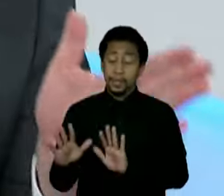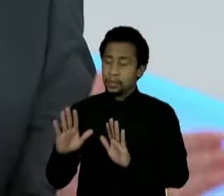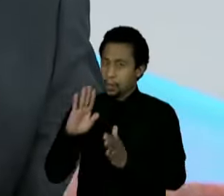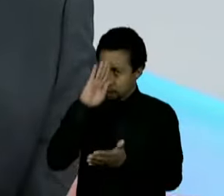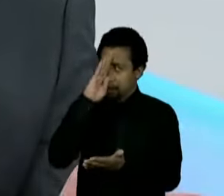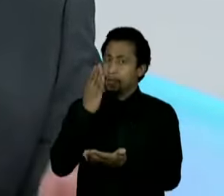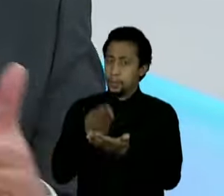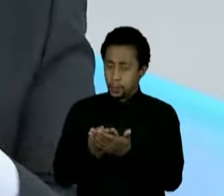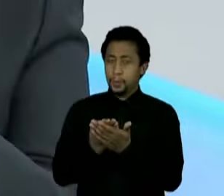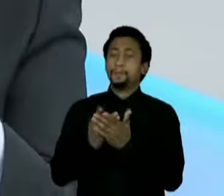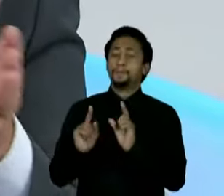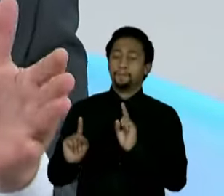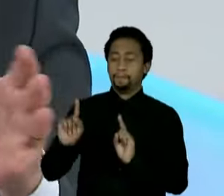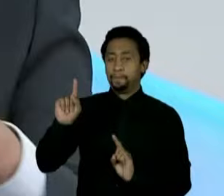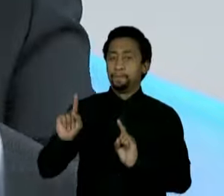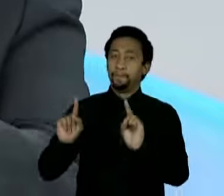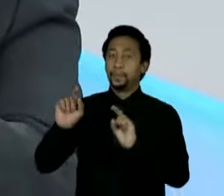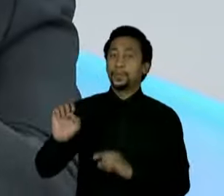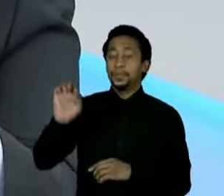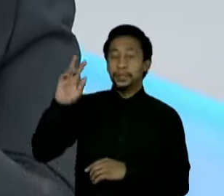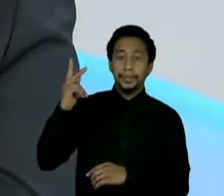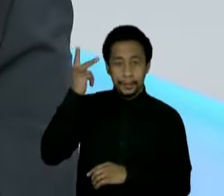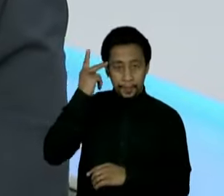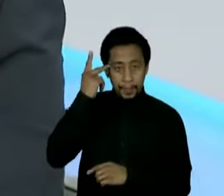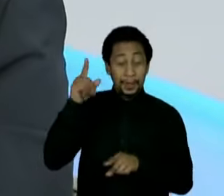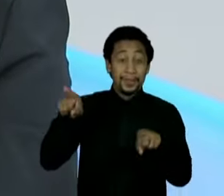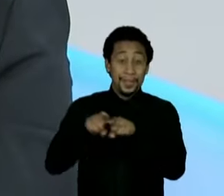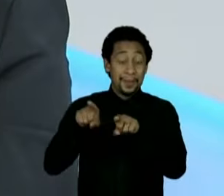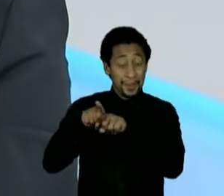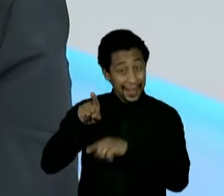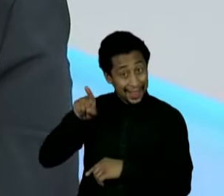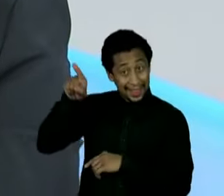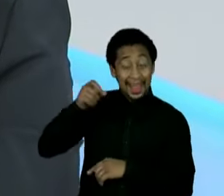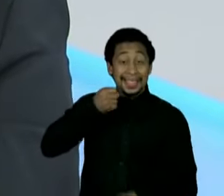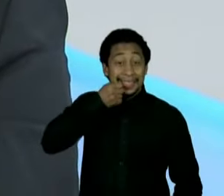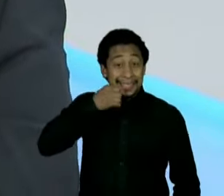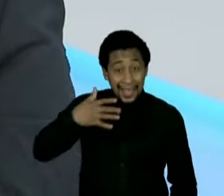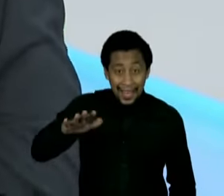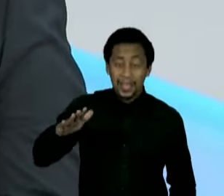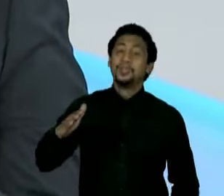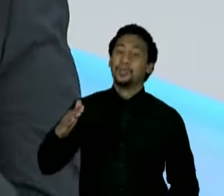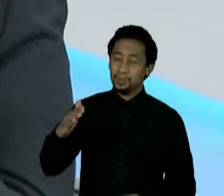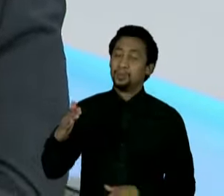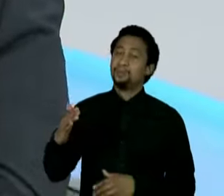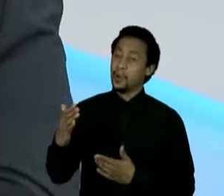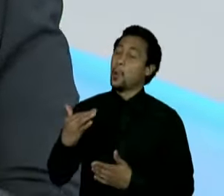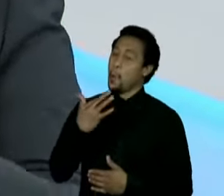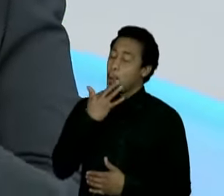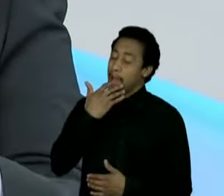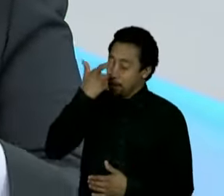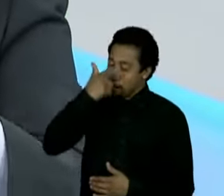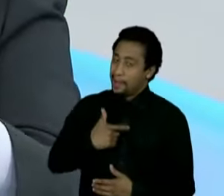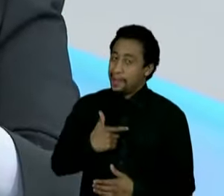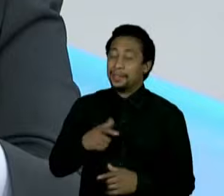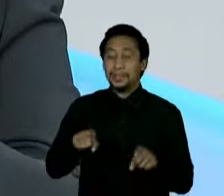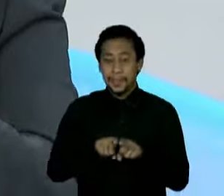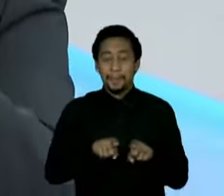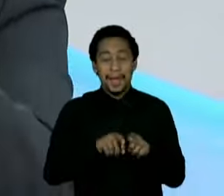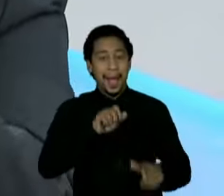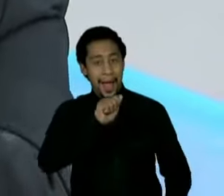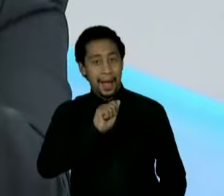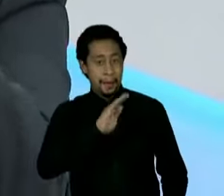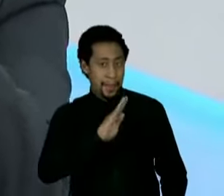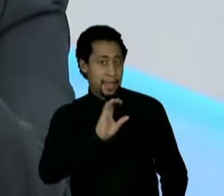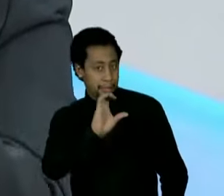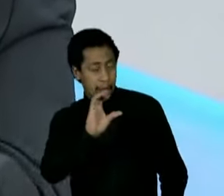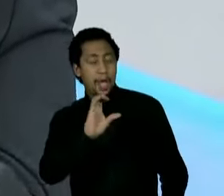mais o litoral de São Paulo, a grande São Paulo, que me coloca sempre em posições muito fortes no ABC, eu diria que é difícil tirar